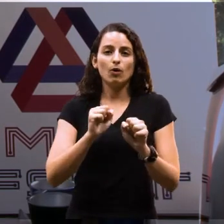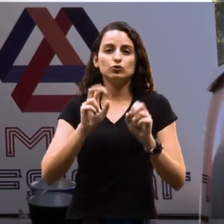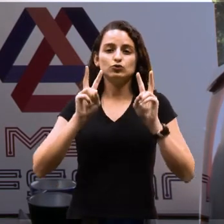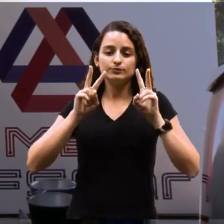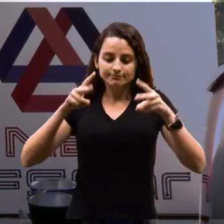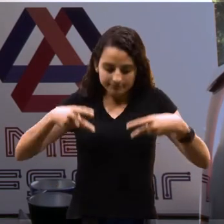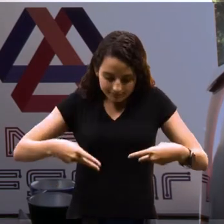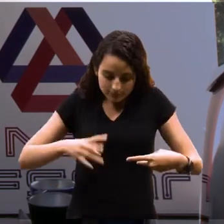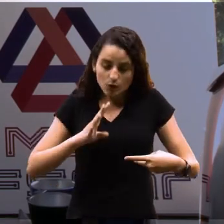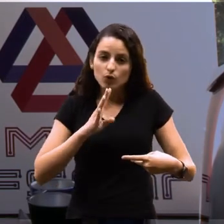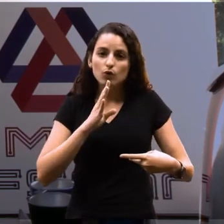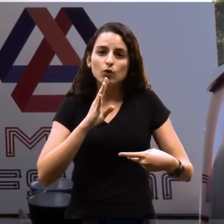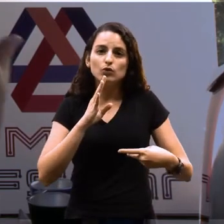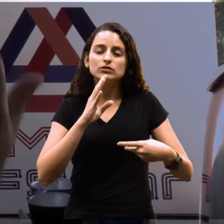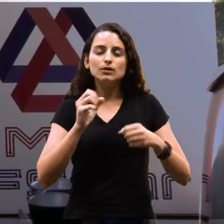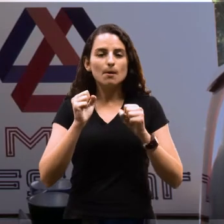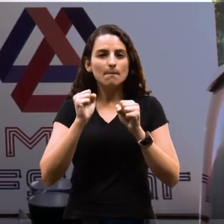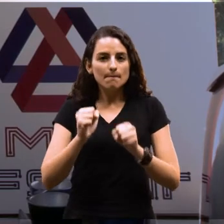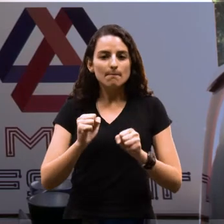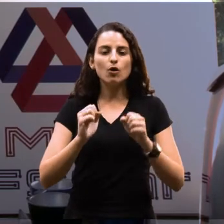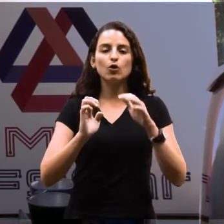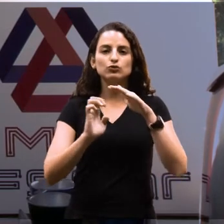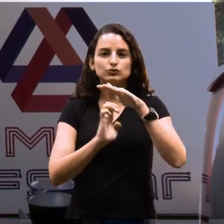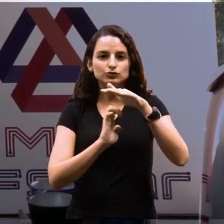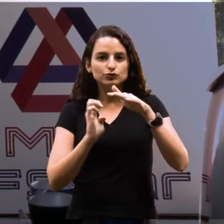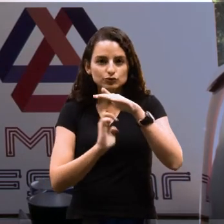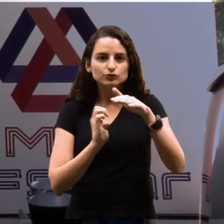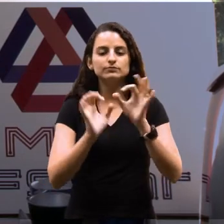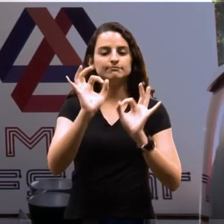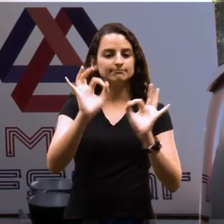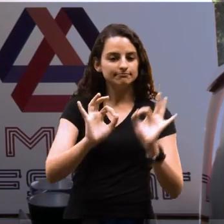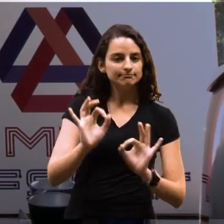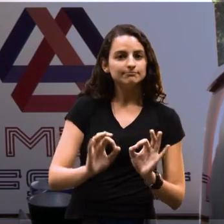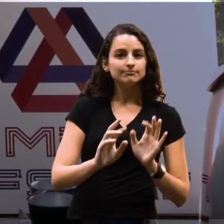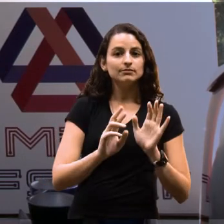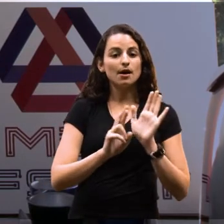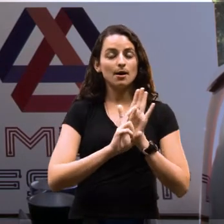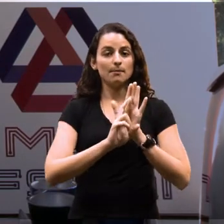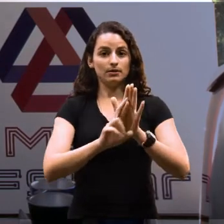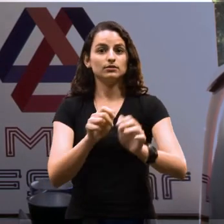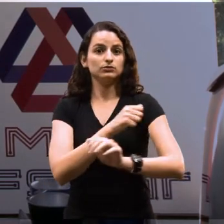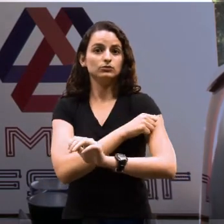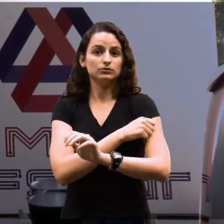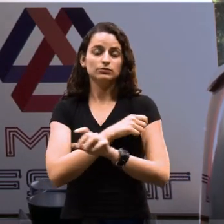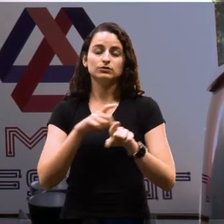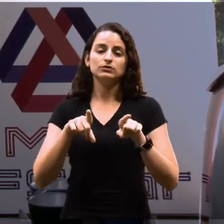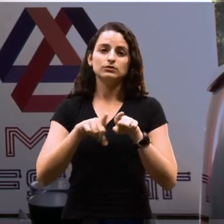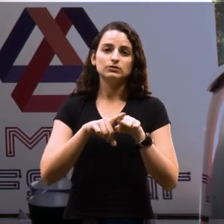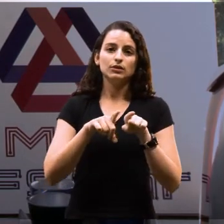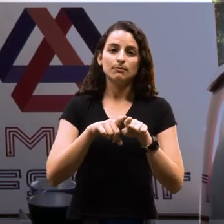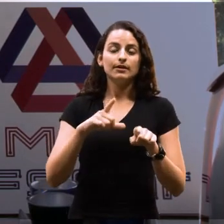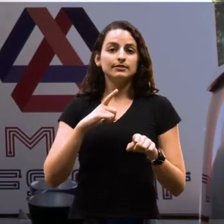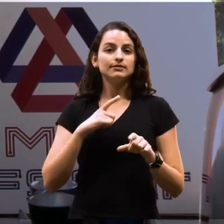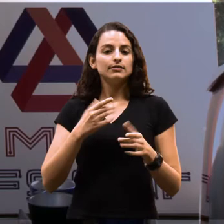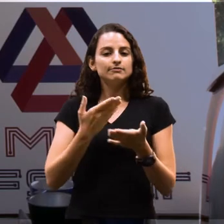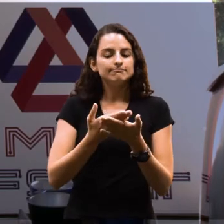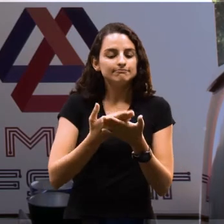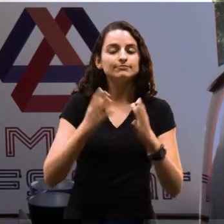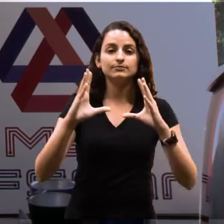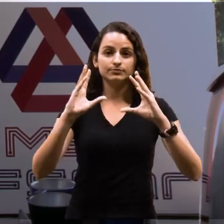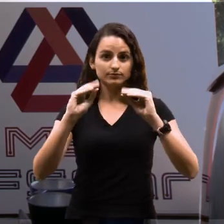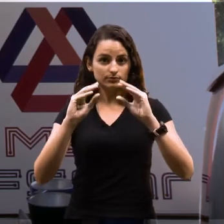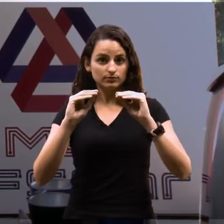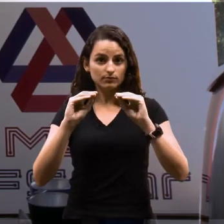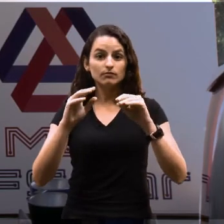poder se conhecer, dele poder fazer parte de entidades representativas estudantis, né? Ele tem a aula durante a